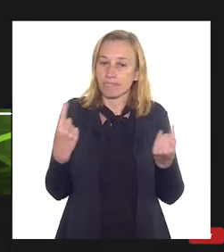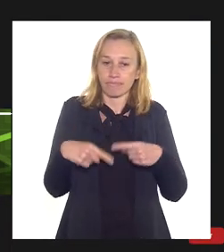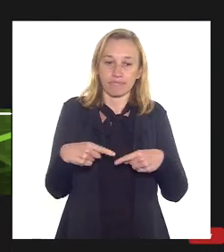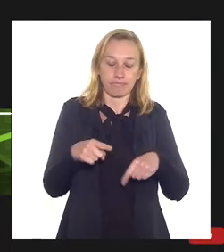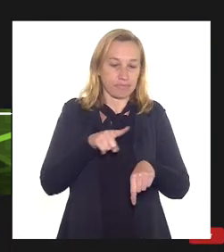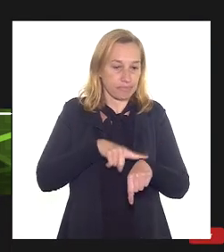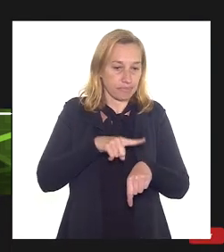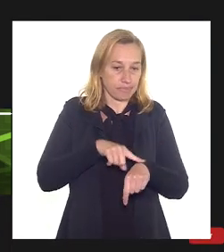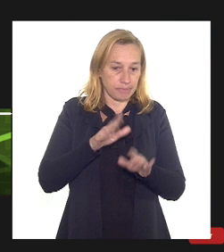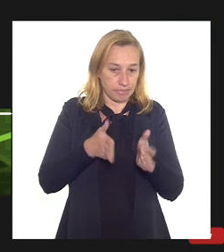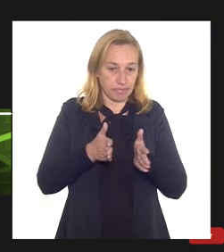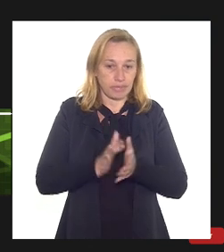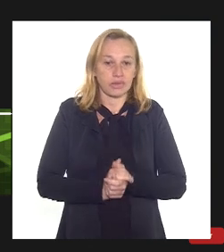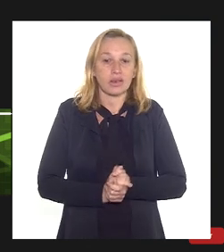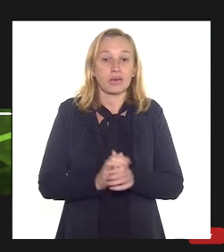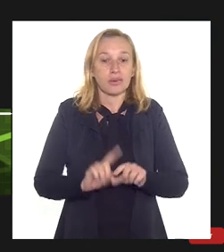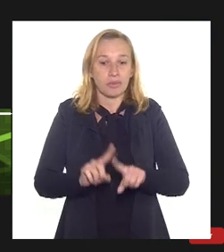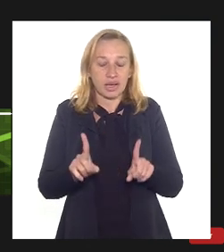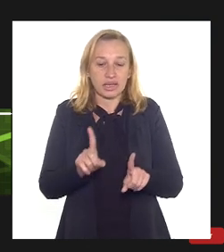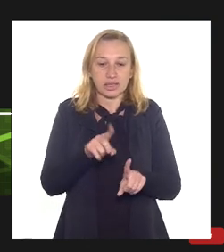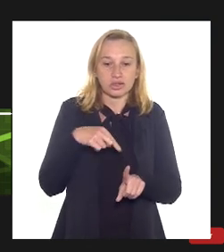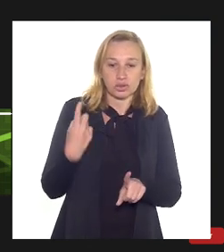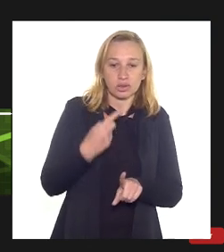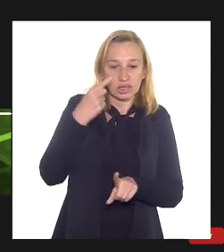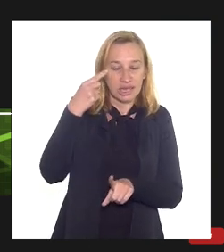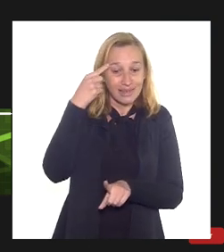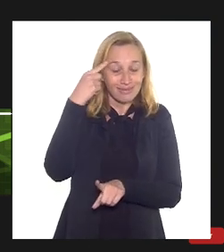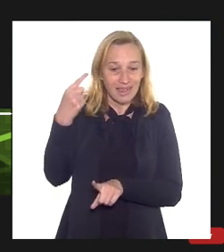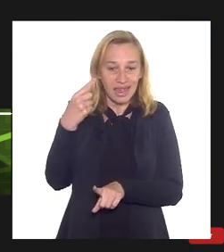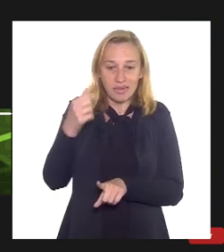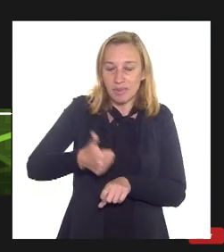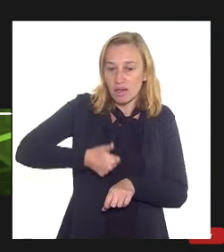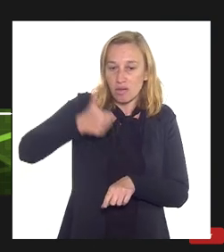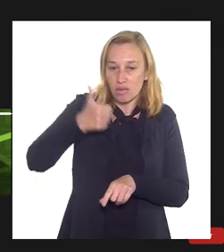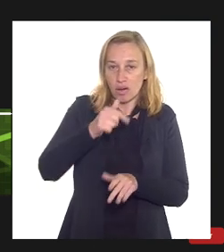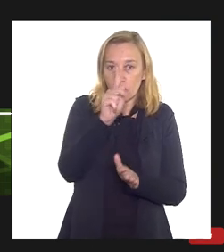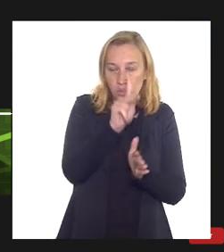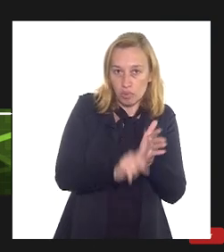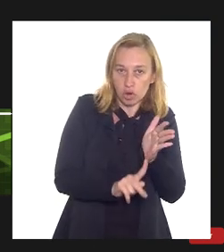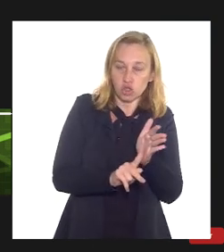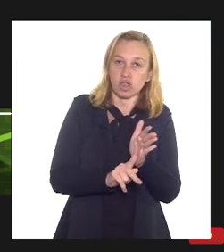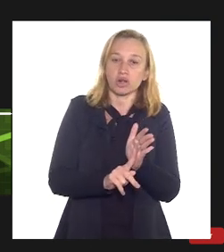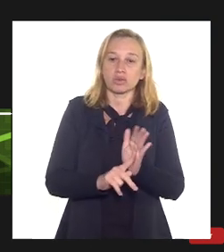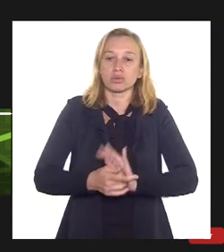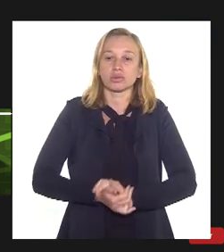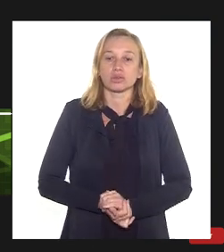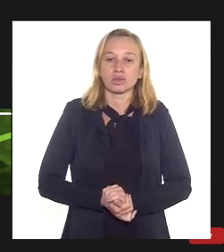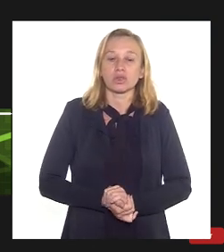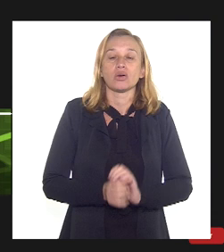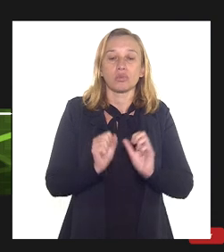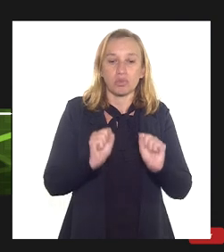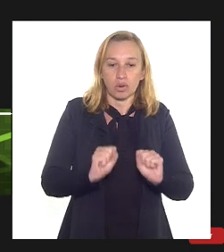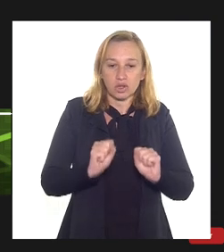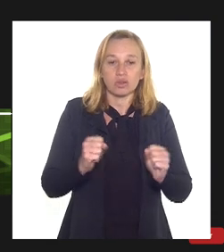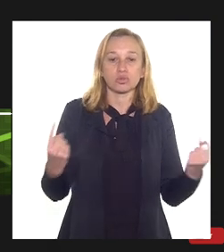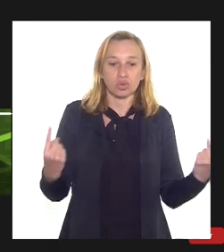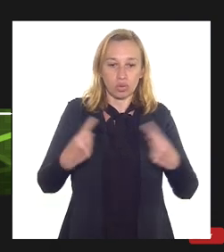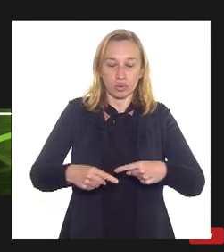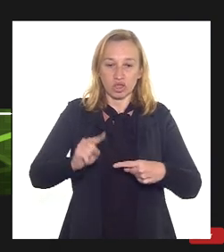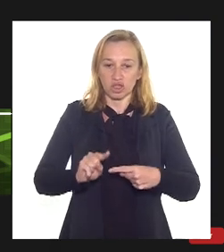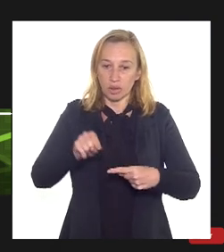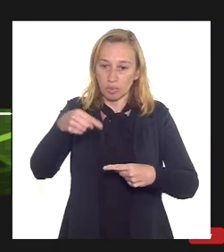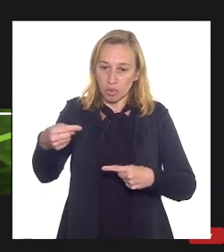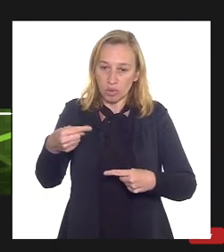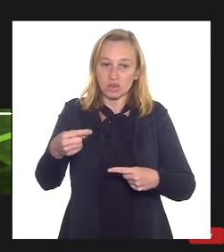de junho, só por isso. Mas a nossa ideia é amadurecer o projeto e, em ele sendo viável, podemos concorrer. E existe um